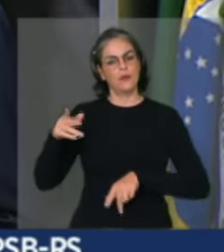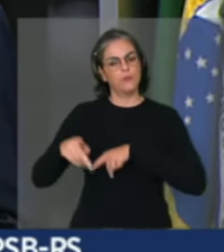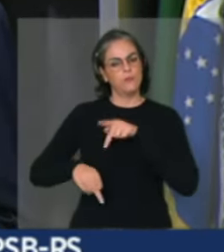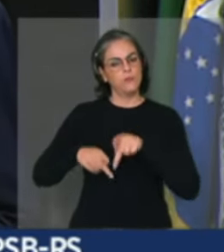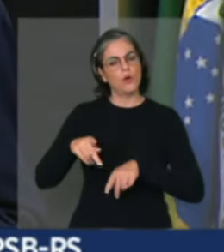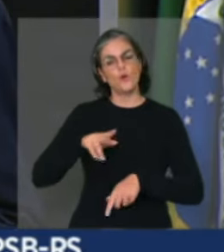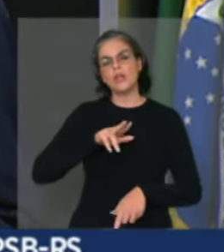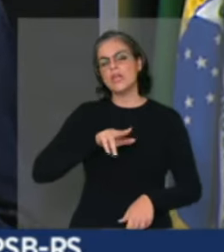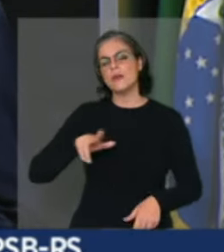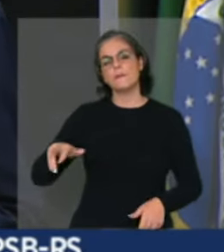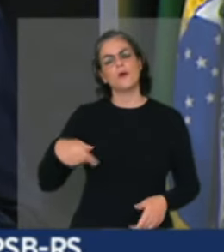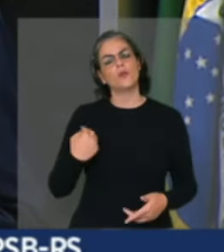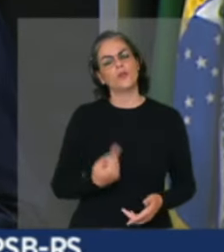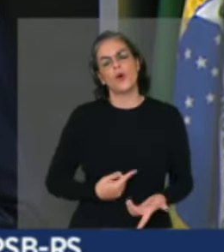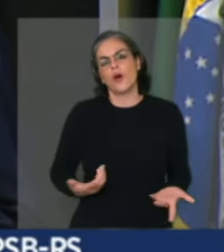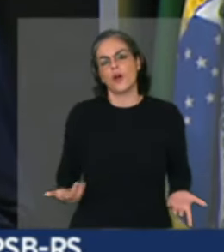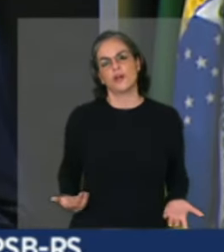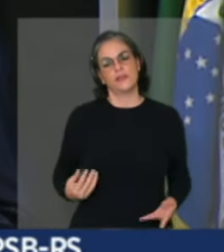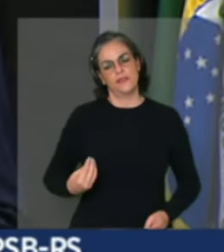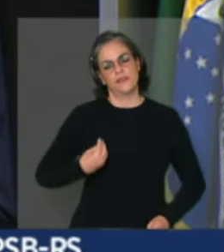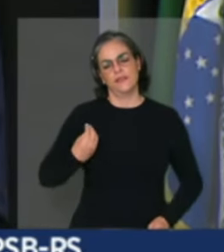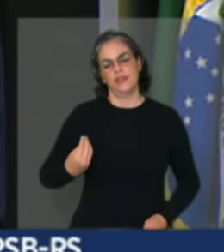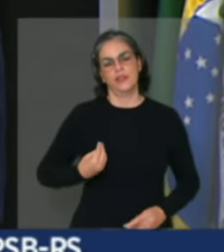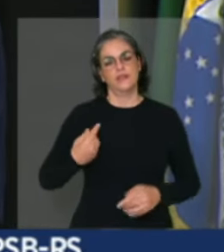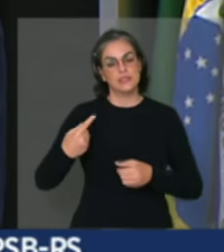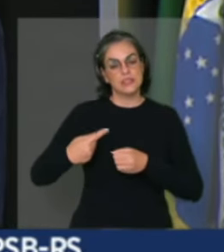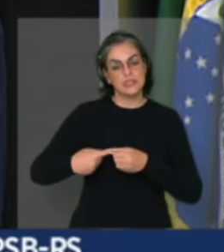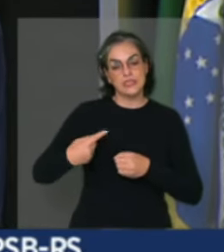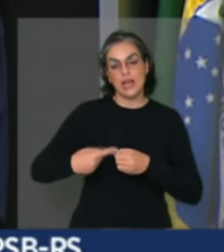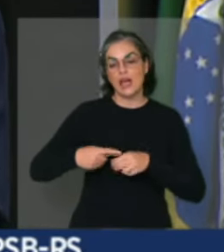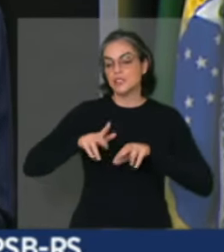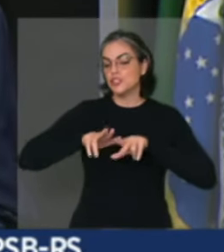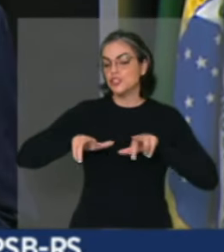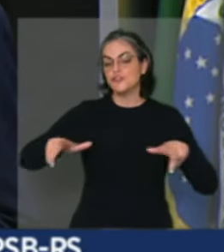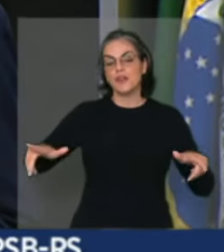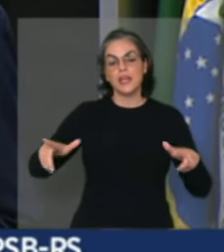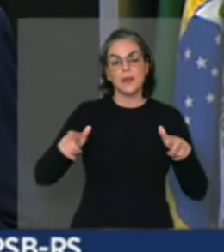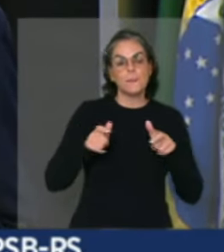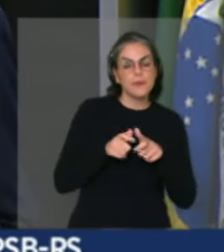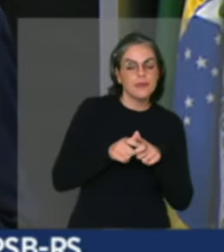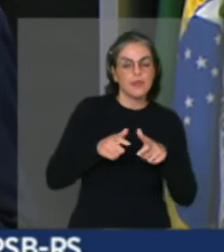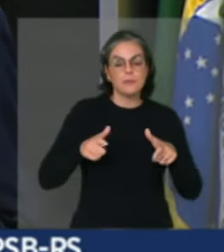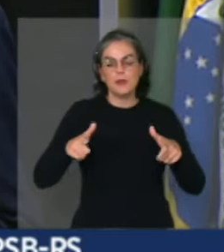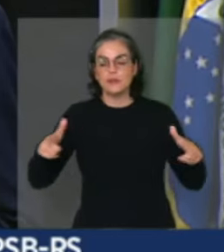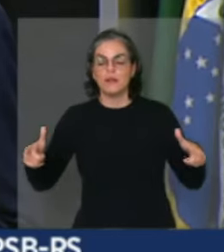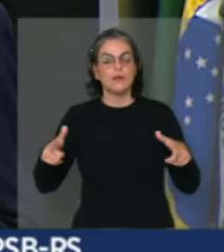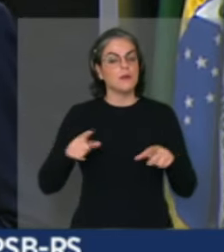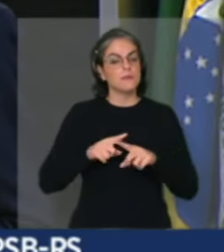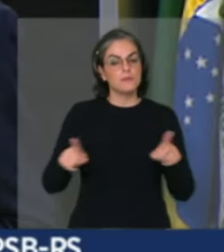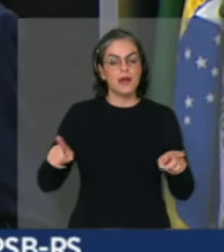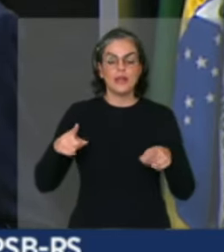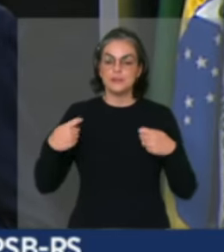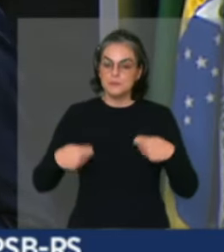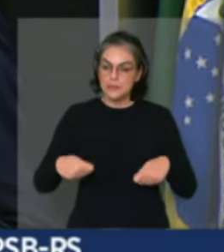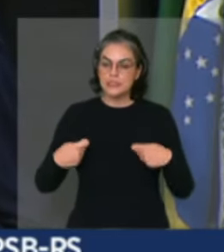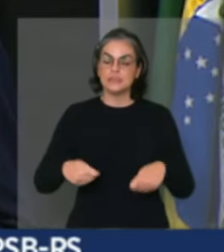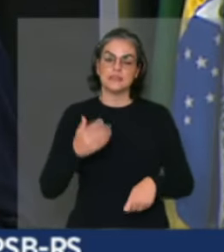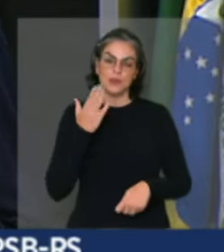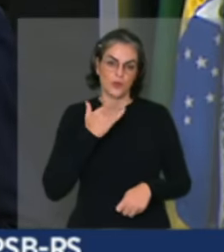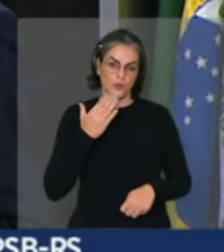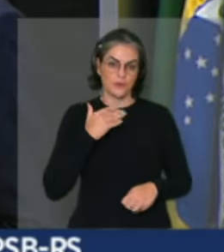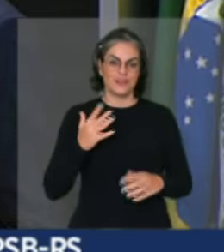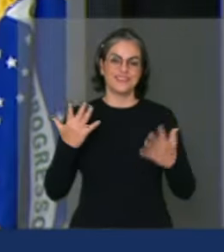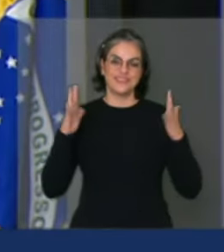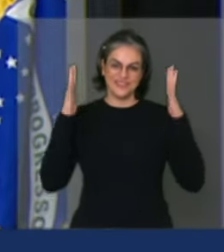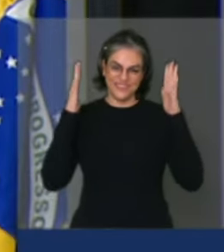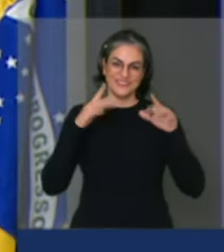moram, que vivem nas grandes cidades, nas médias e nas pequenas, mas que a cada dia precisam de um pedaço de pão. Viva a agricultura